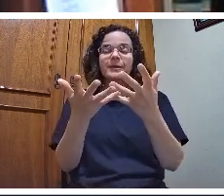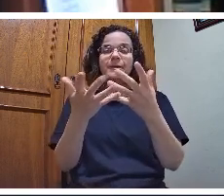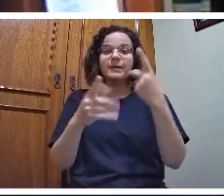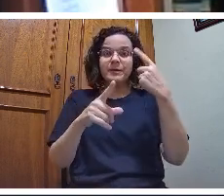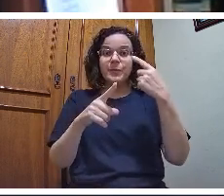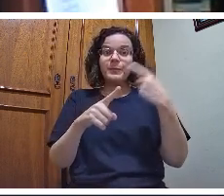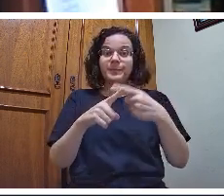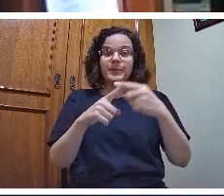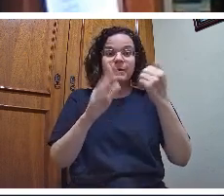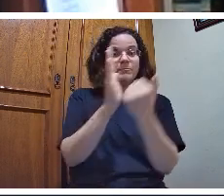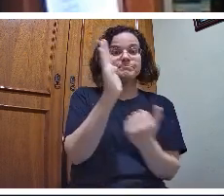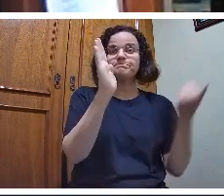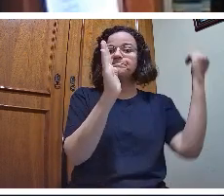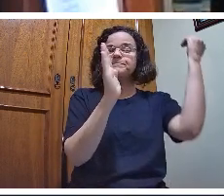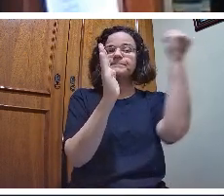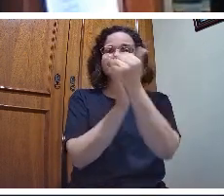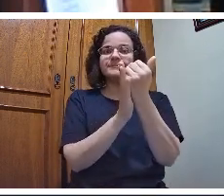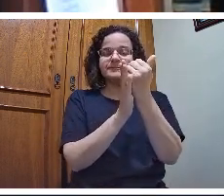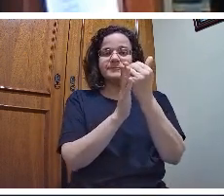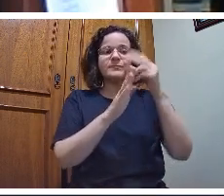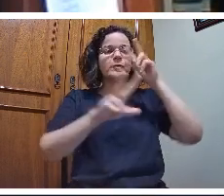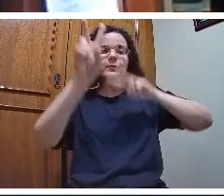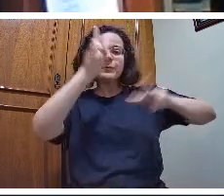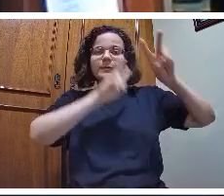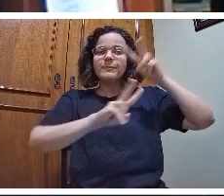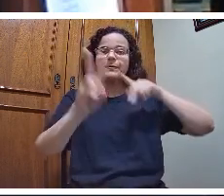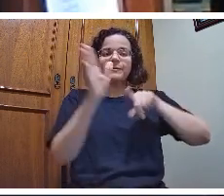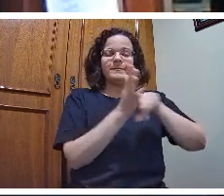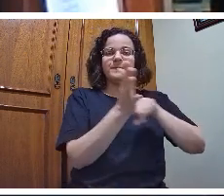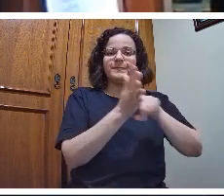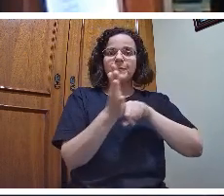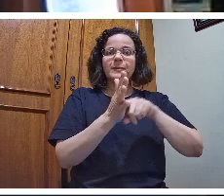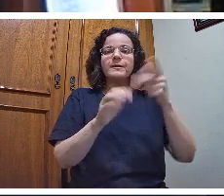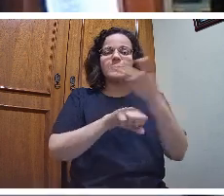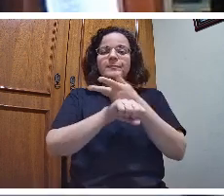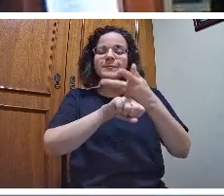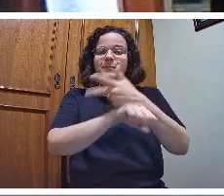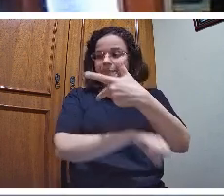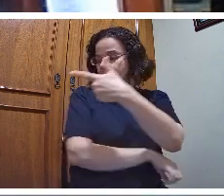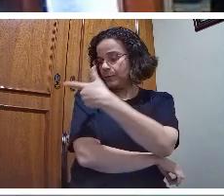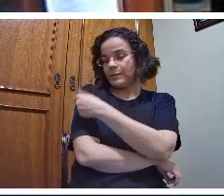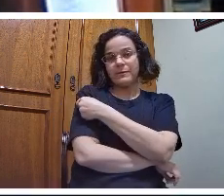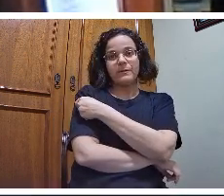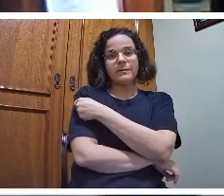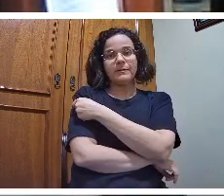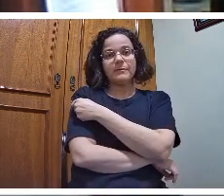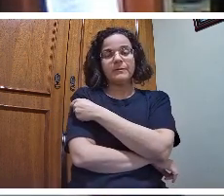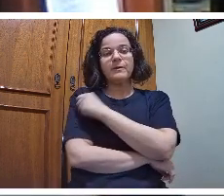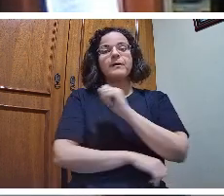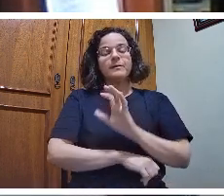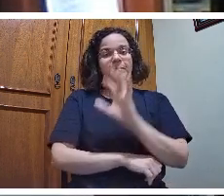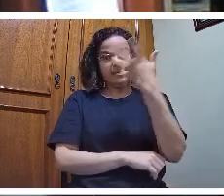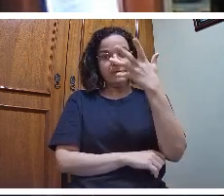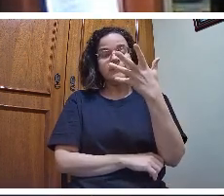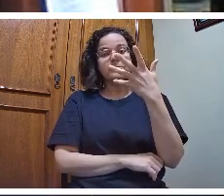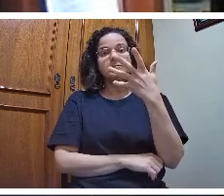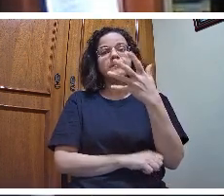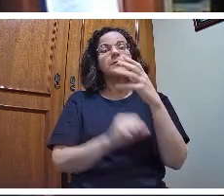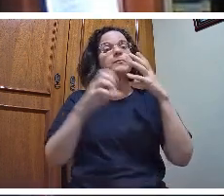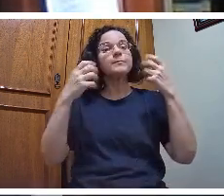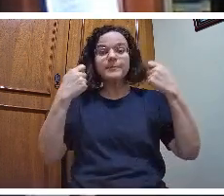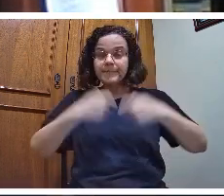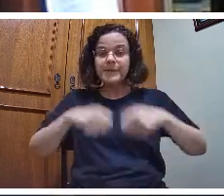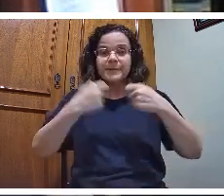perspectiva, dentro da busca de uma vacina, se torne aplicável a todos. Então, o